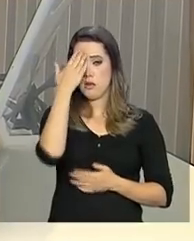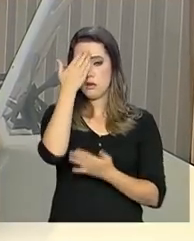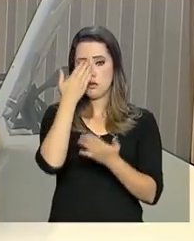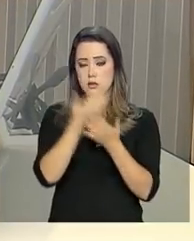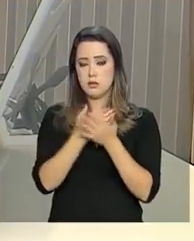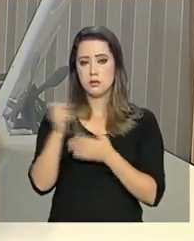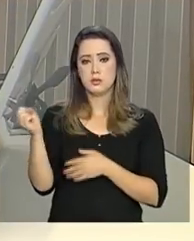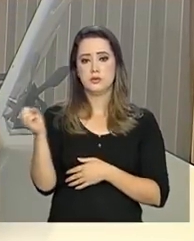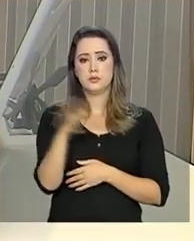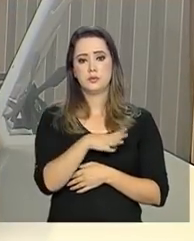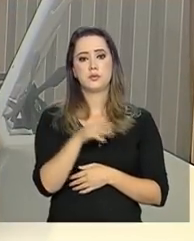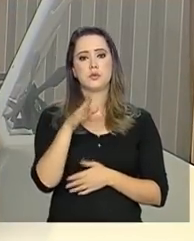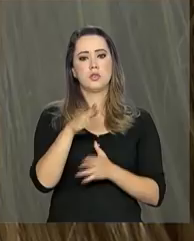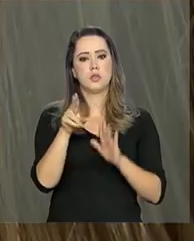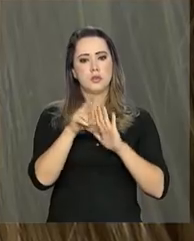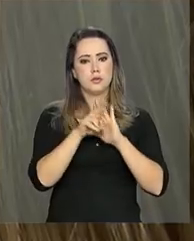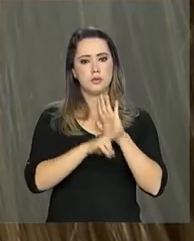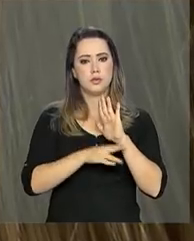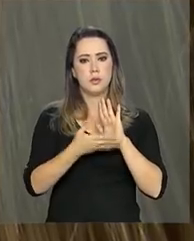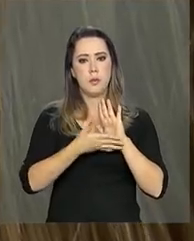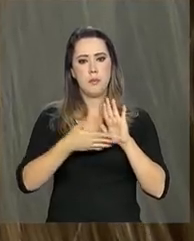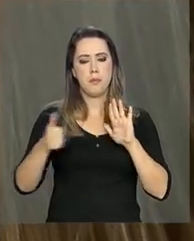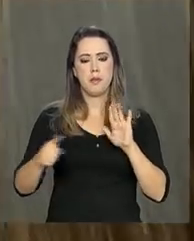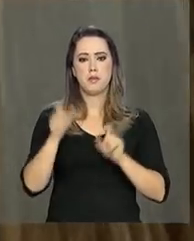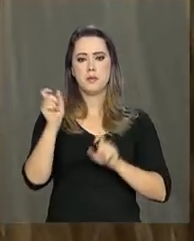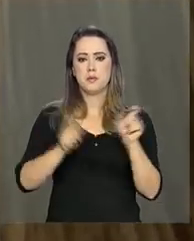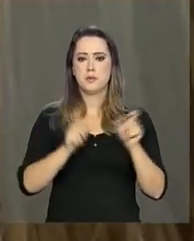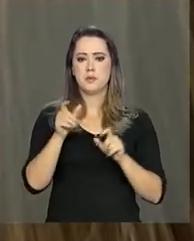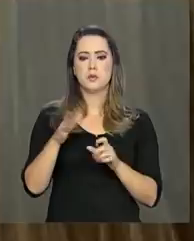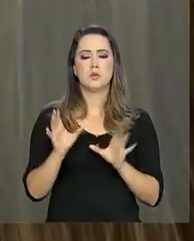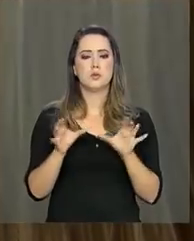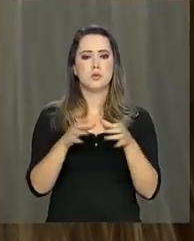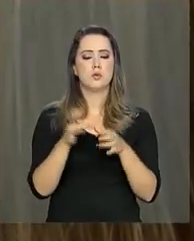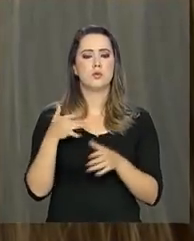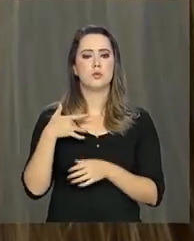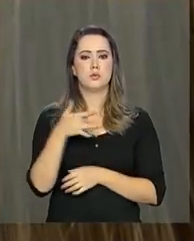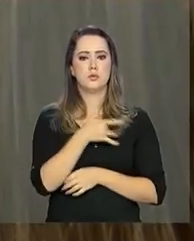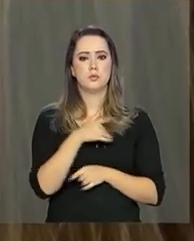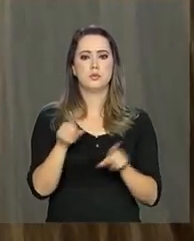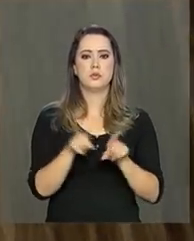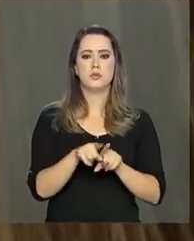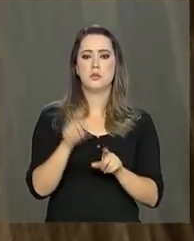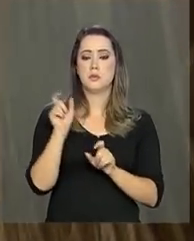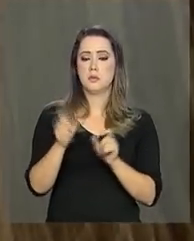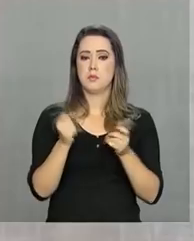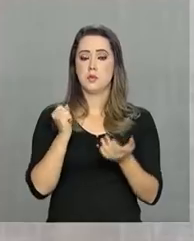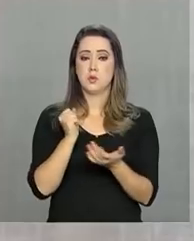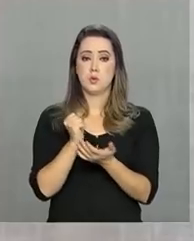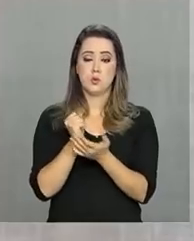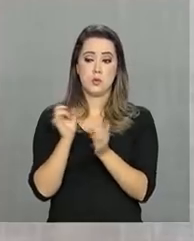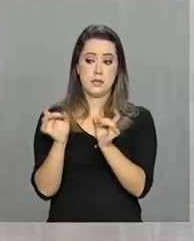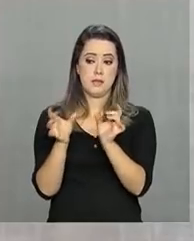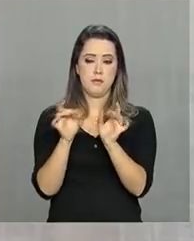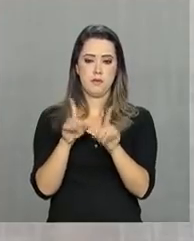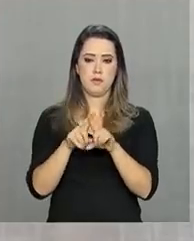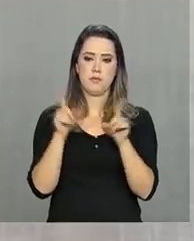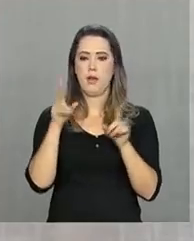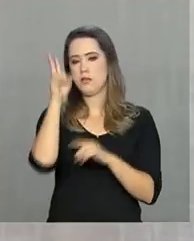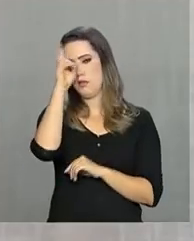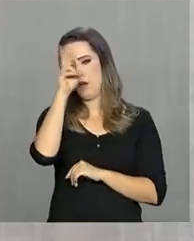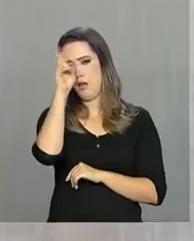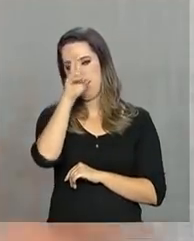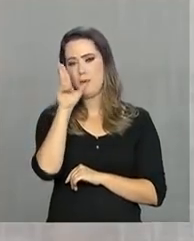segurança para quem compra os suplementos, para os profissionais da área de saúde e também para os comerciantes. Mas lembra que nenhum